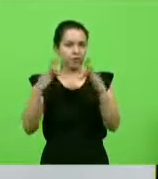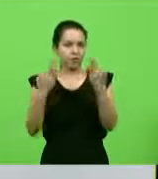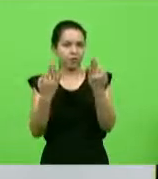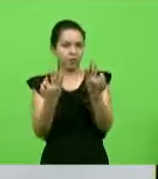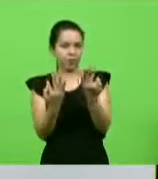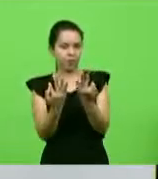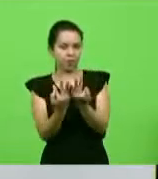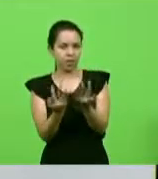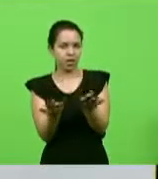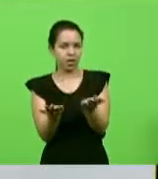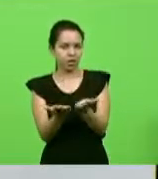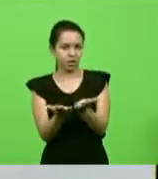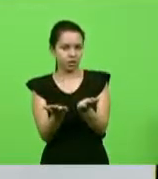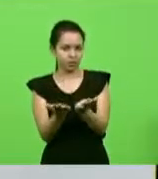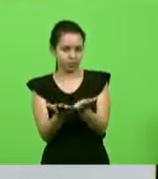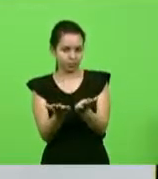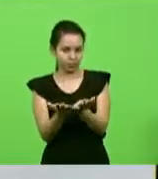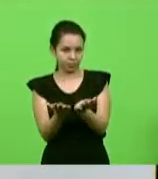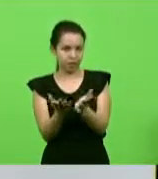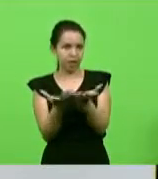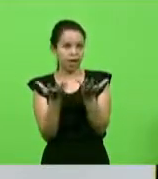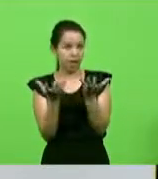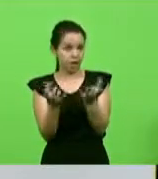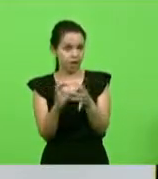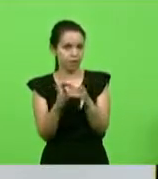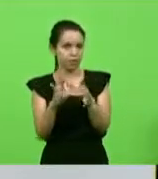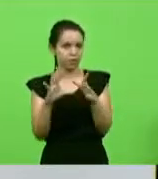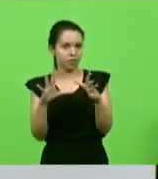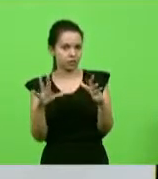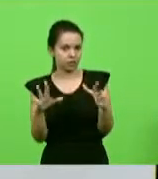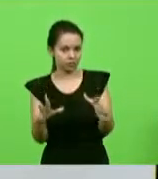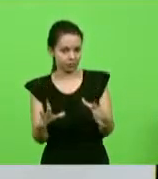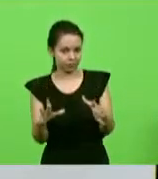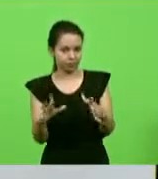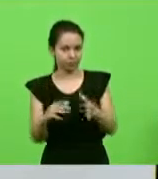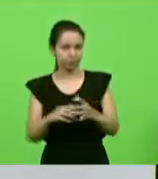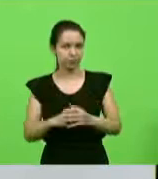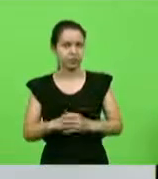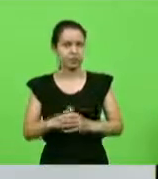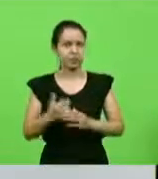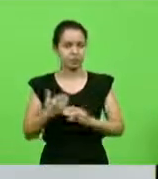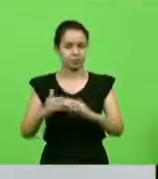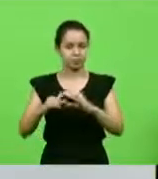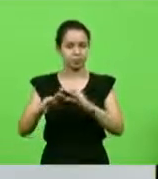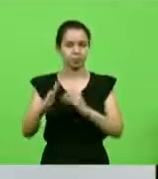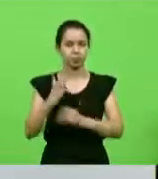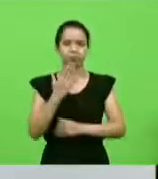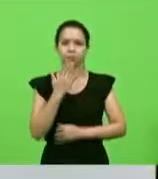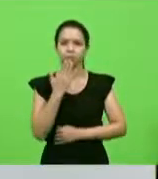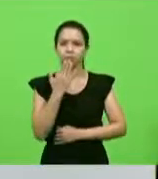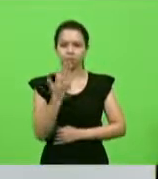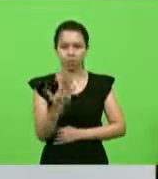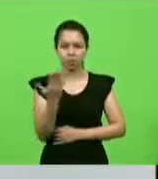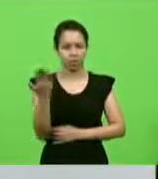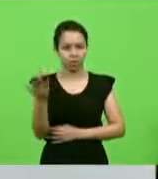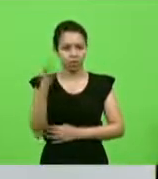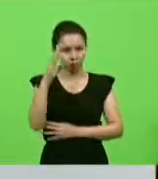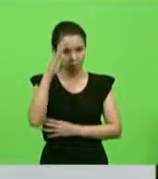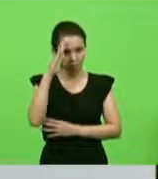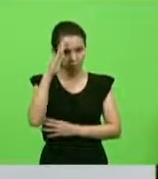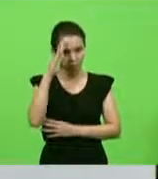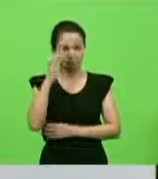liberdade. Os organizadores encaminharam para o comandante o pedido. Não